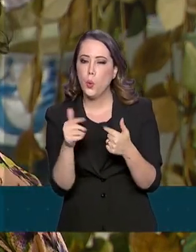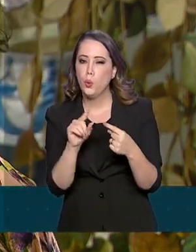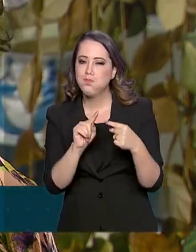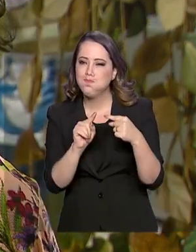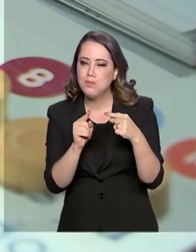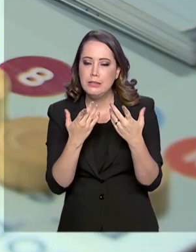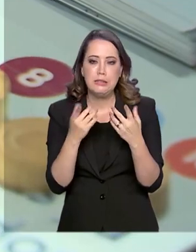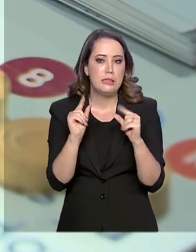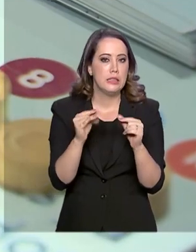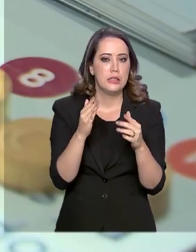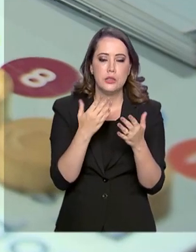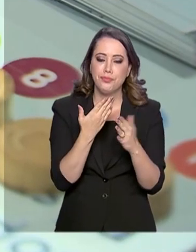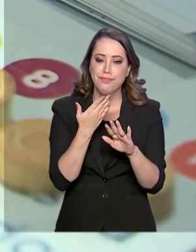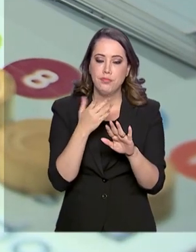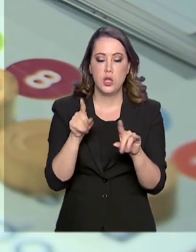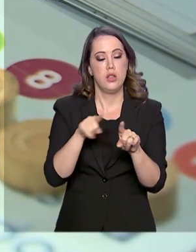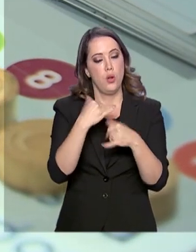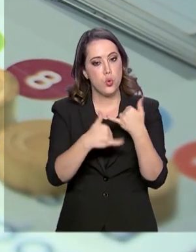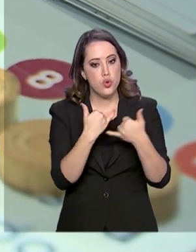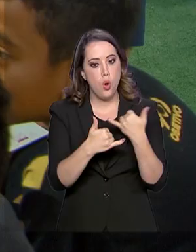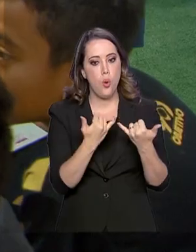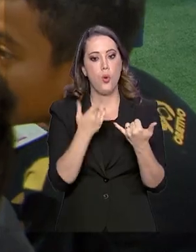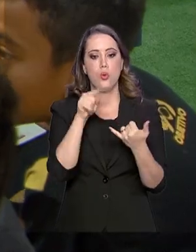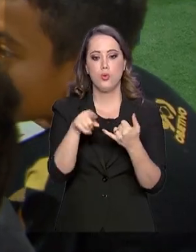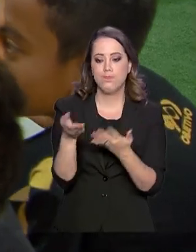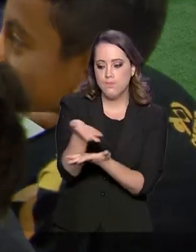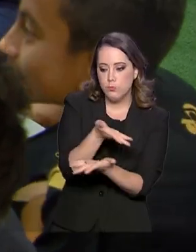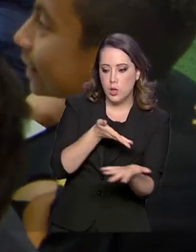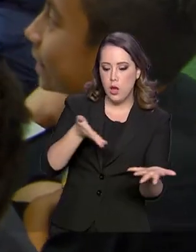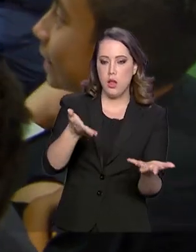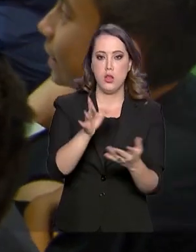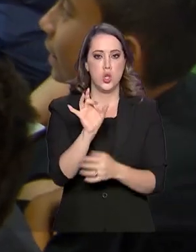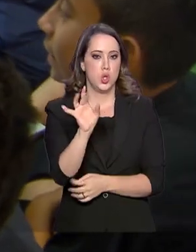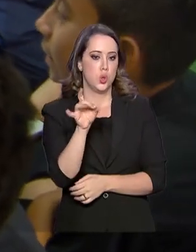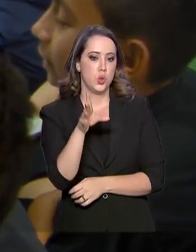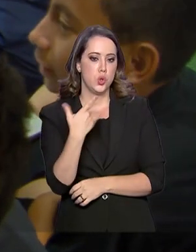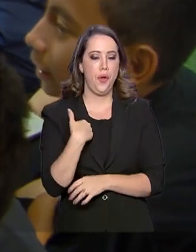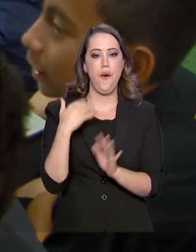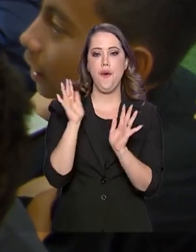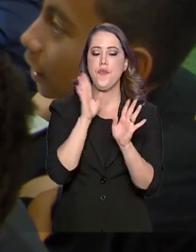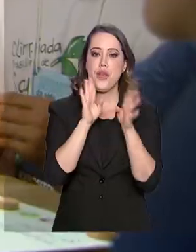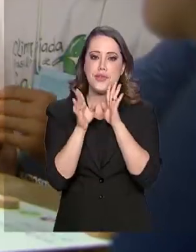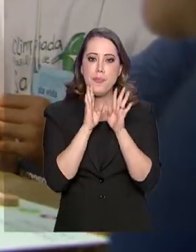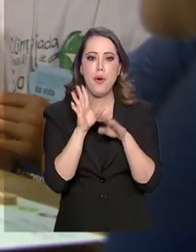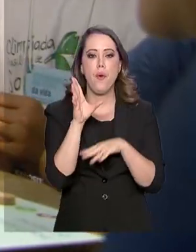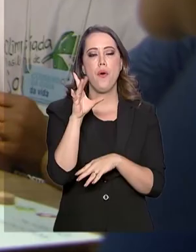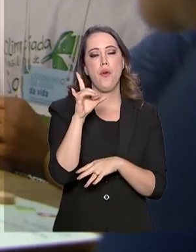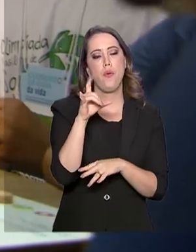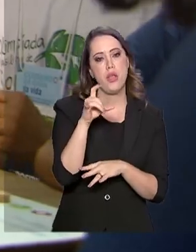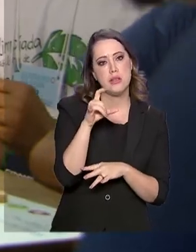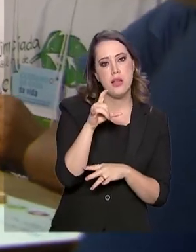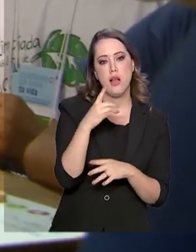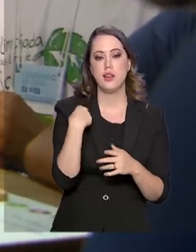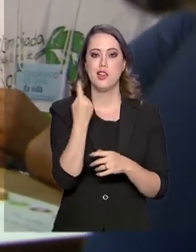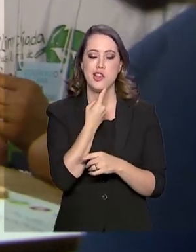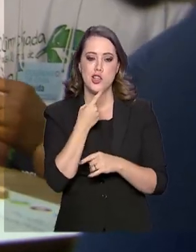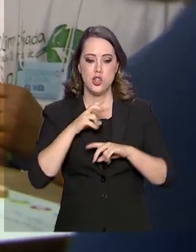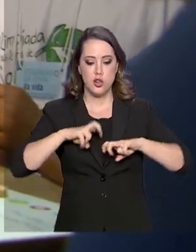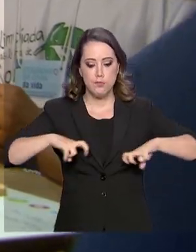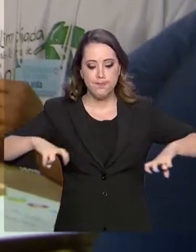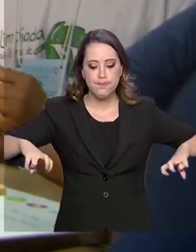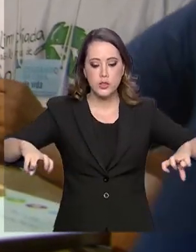E o jogo promove exatamente isso, é interação. Em vez de ficar Facebook, Instagram, a está fazendo rodas de